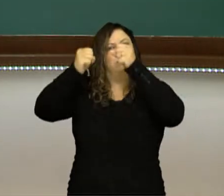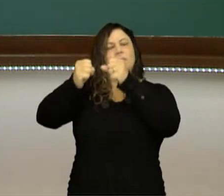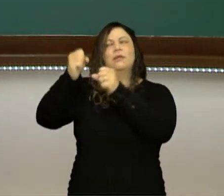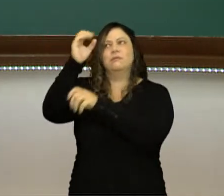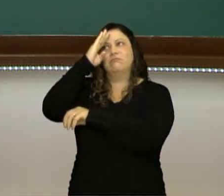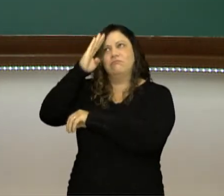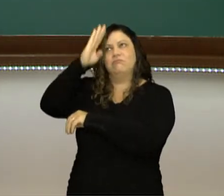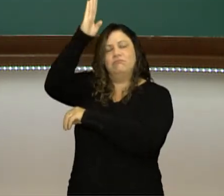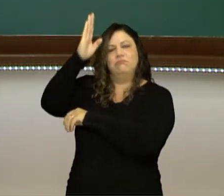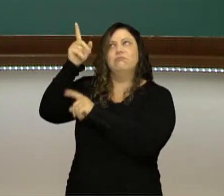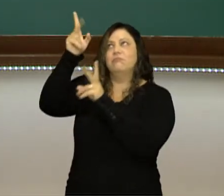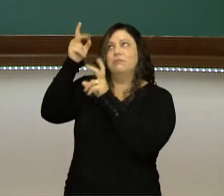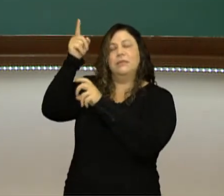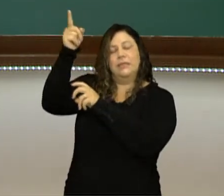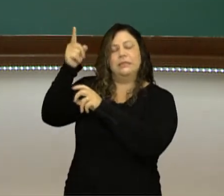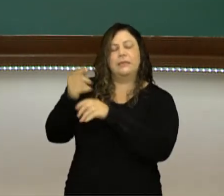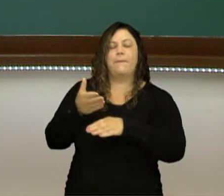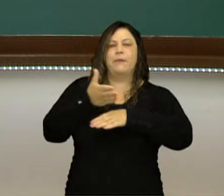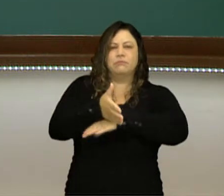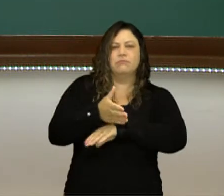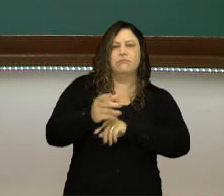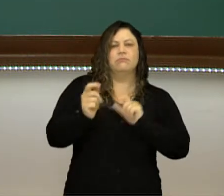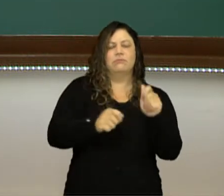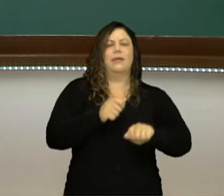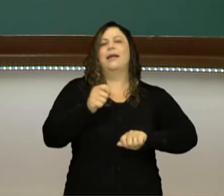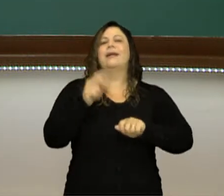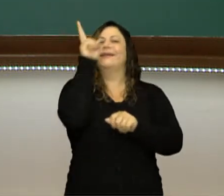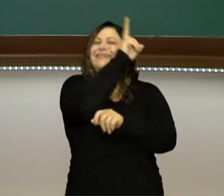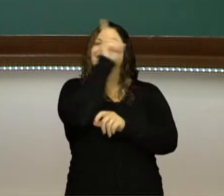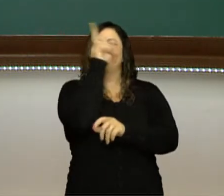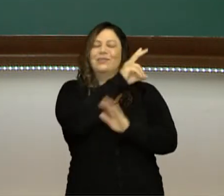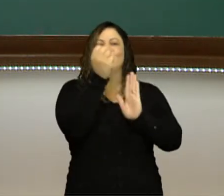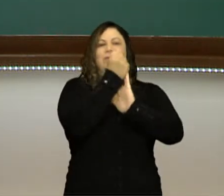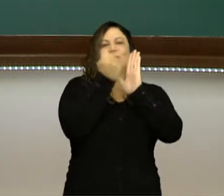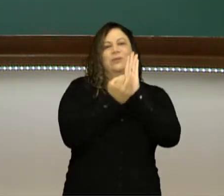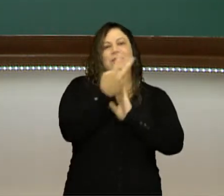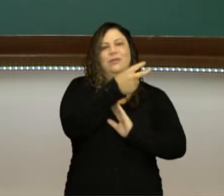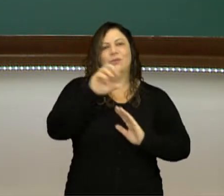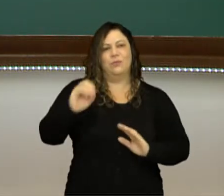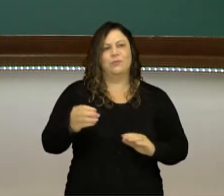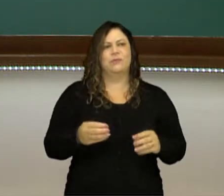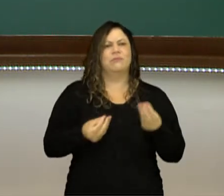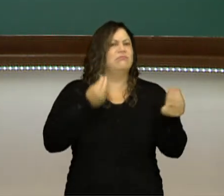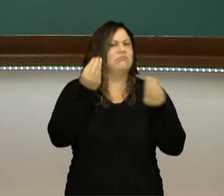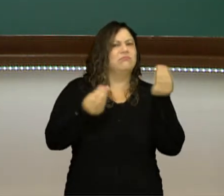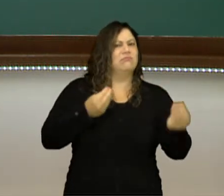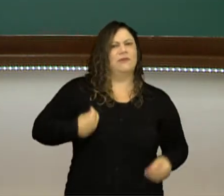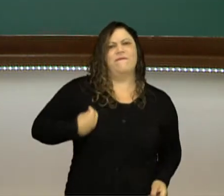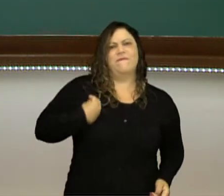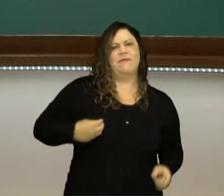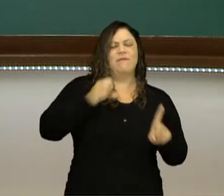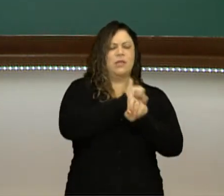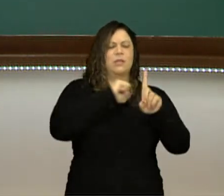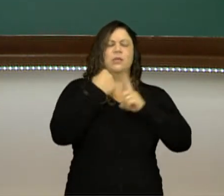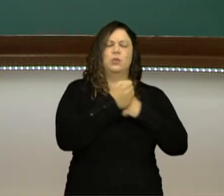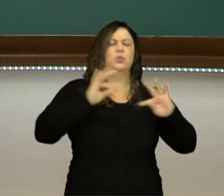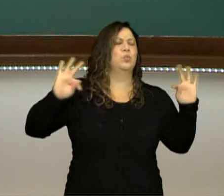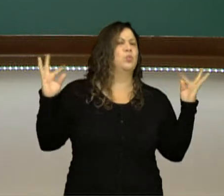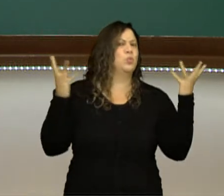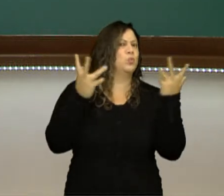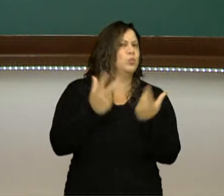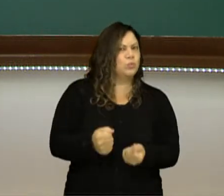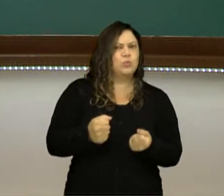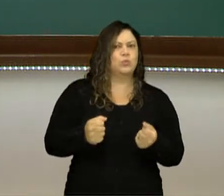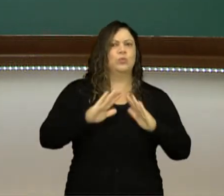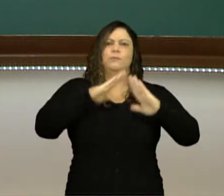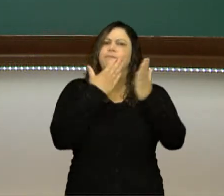participar da história do nosso século XX. Você já pensou como seria viver em uma sociedade em que tudo na sociedade, a